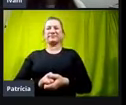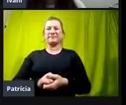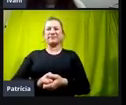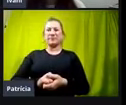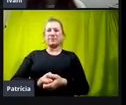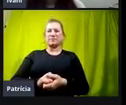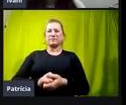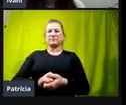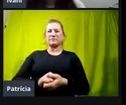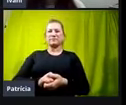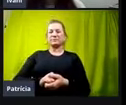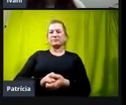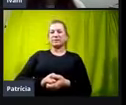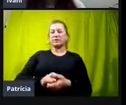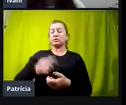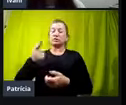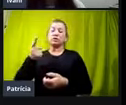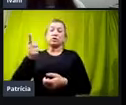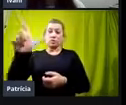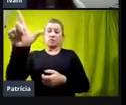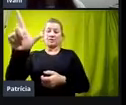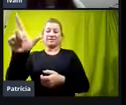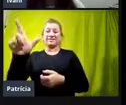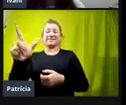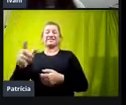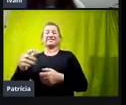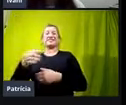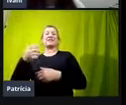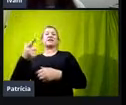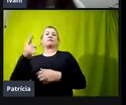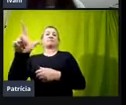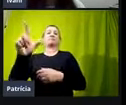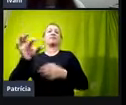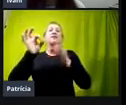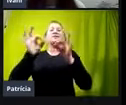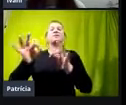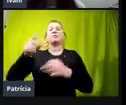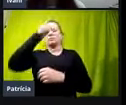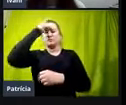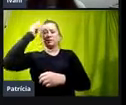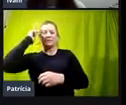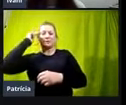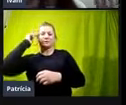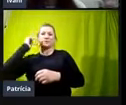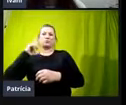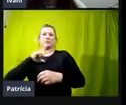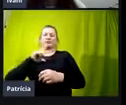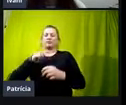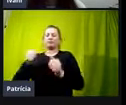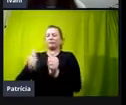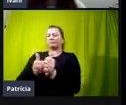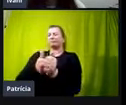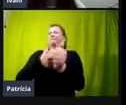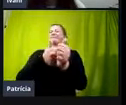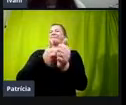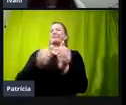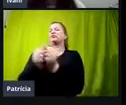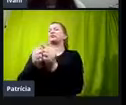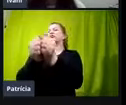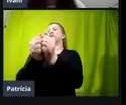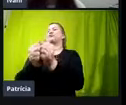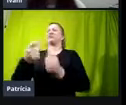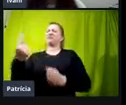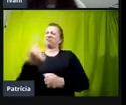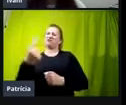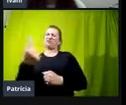acho que a gente só consegue semear sonhos quando a gente tem também pessoas que ficam ao teu lado, assim, sozinha, talvez ninguém faz